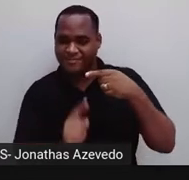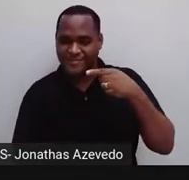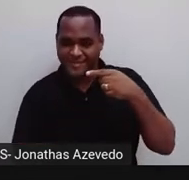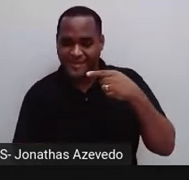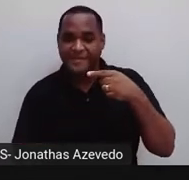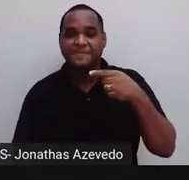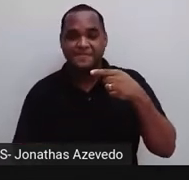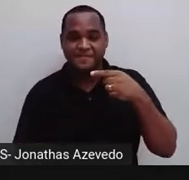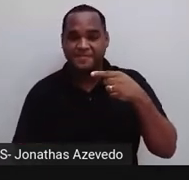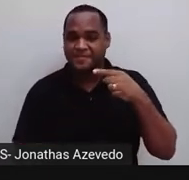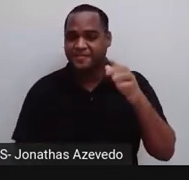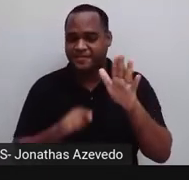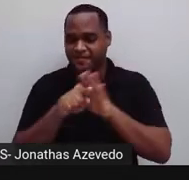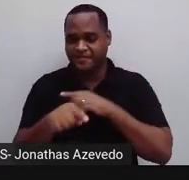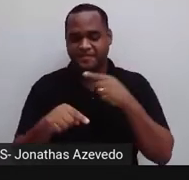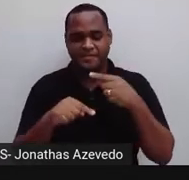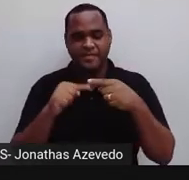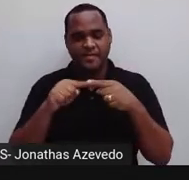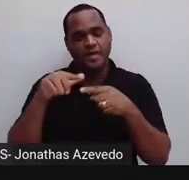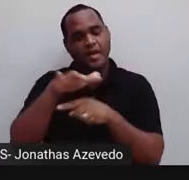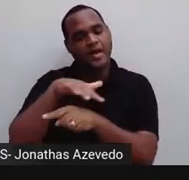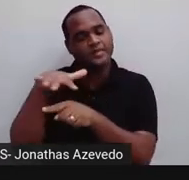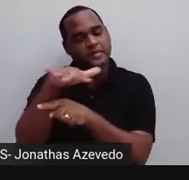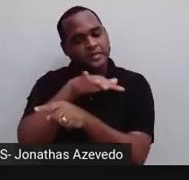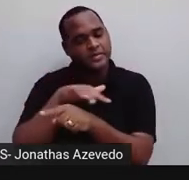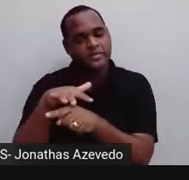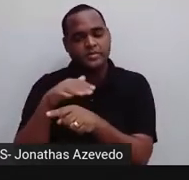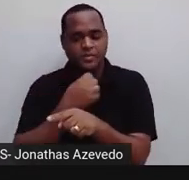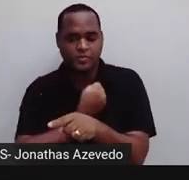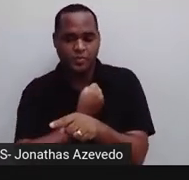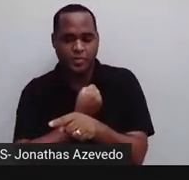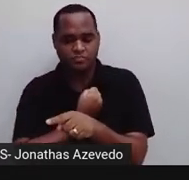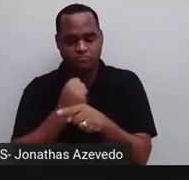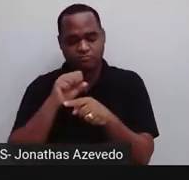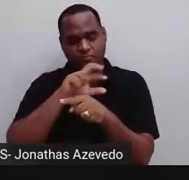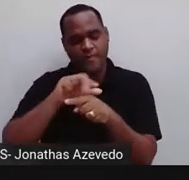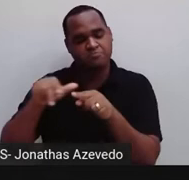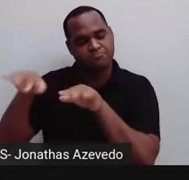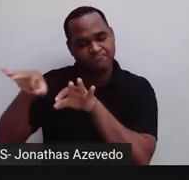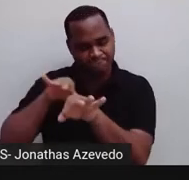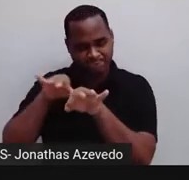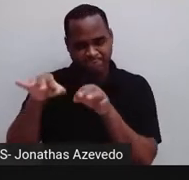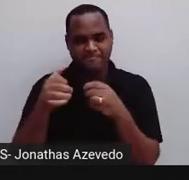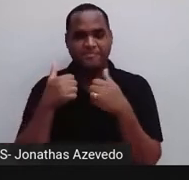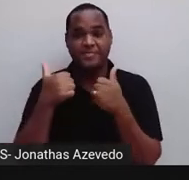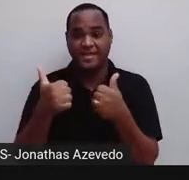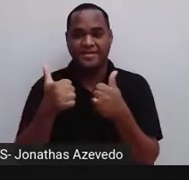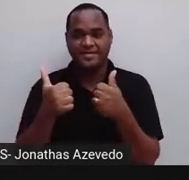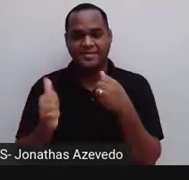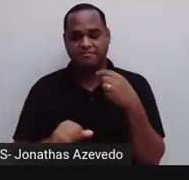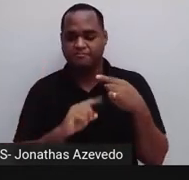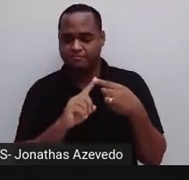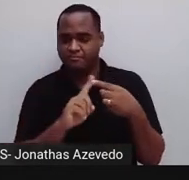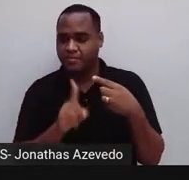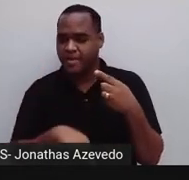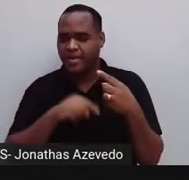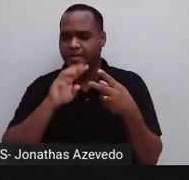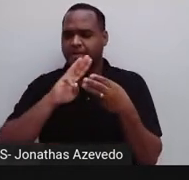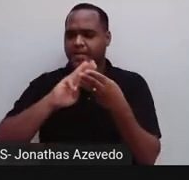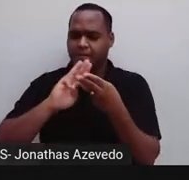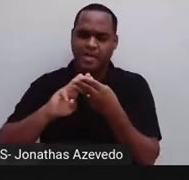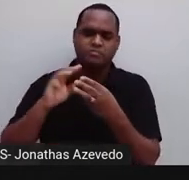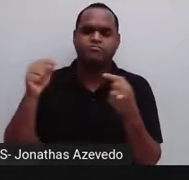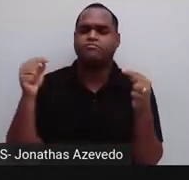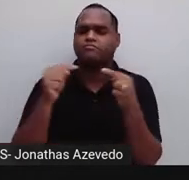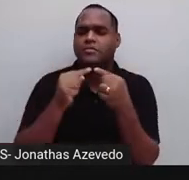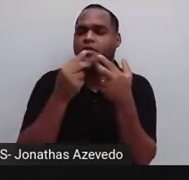pergunta que está dentro dessa área chamada de números e operações, tá bom? Que é a parte de matemática que vai justamente